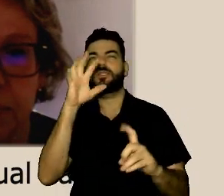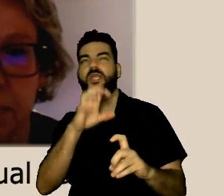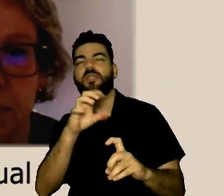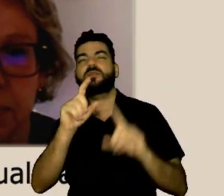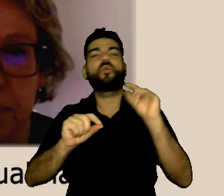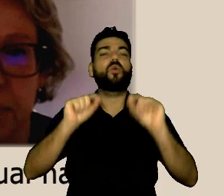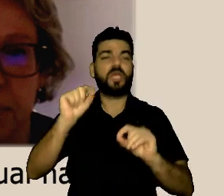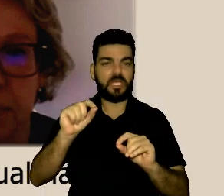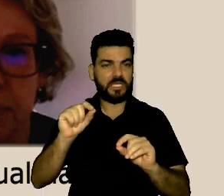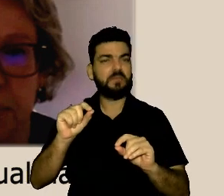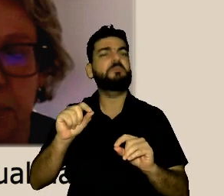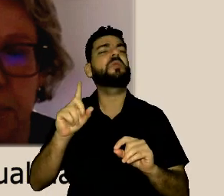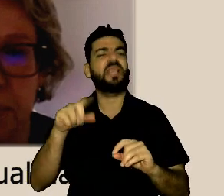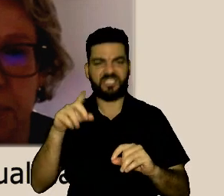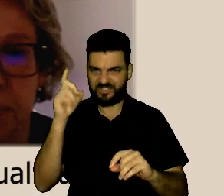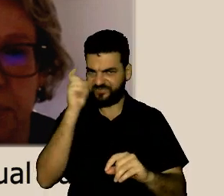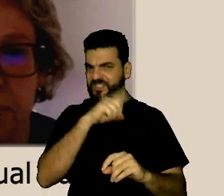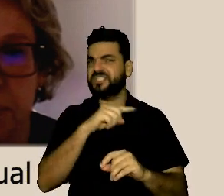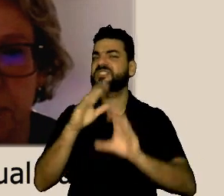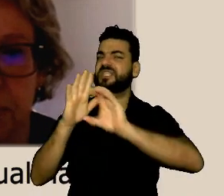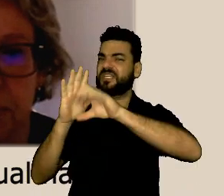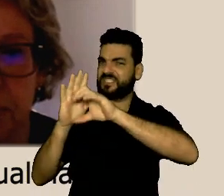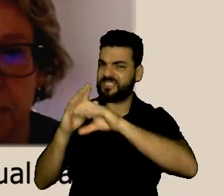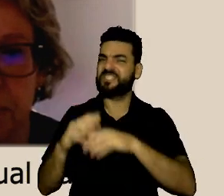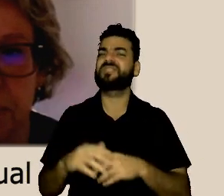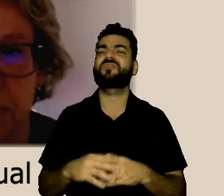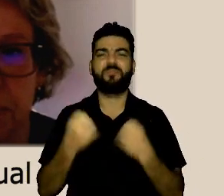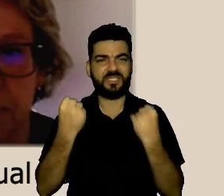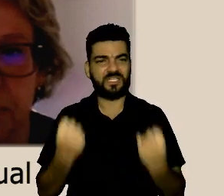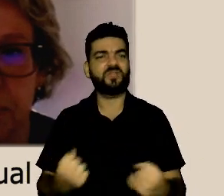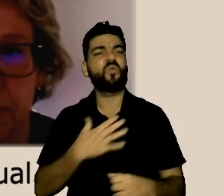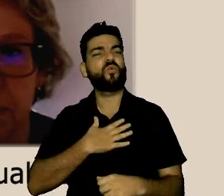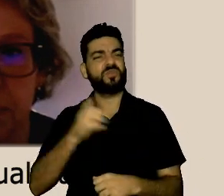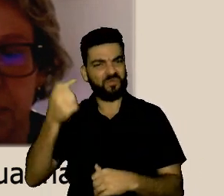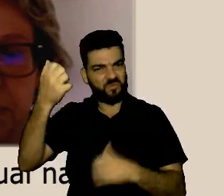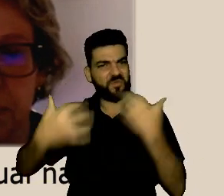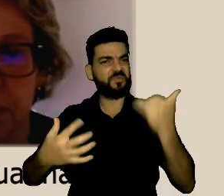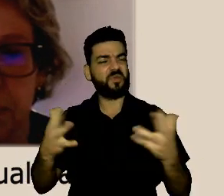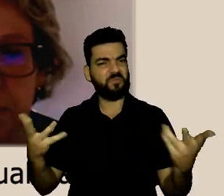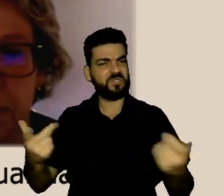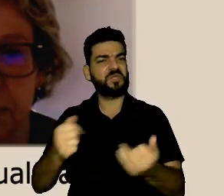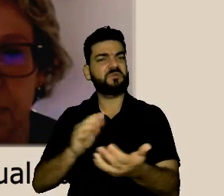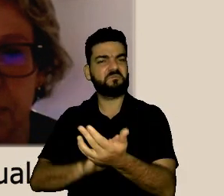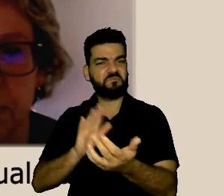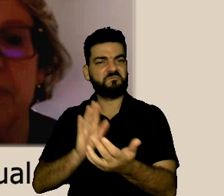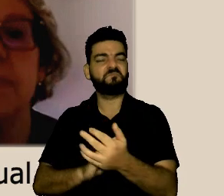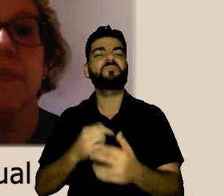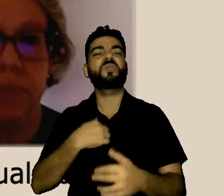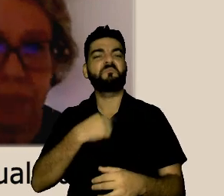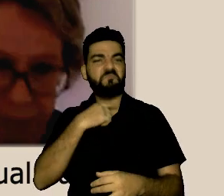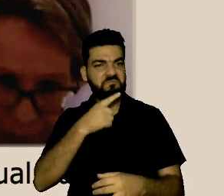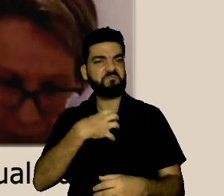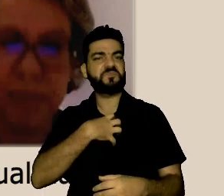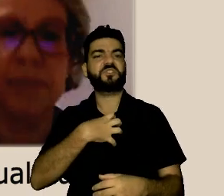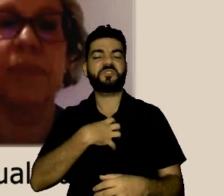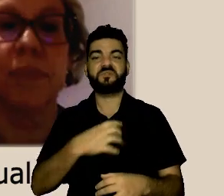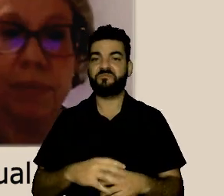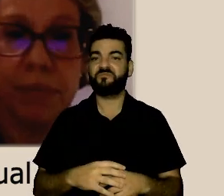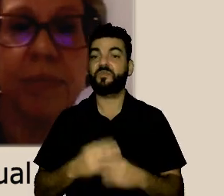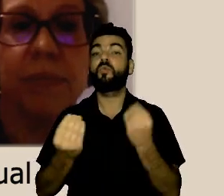pseudominização, achei ótimo isso, porque é uma das dúvidas que a gente tem, como